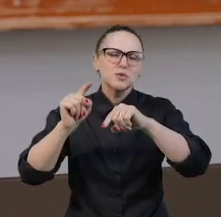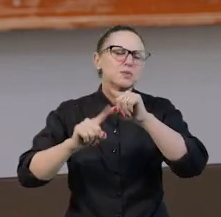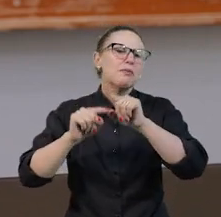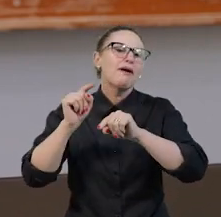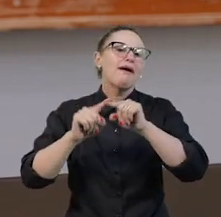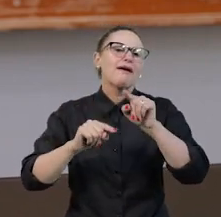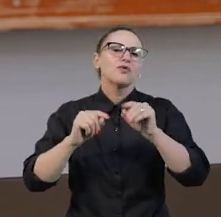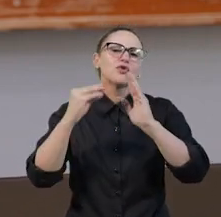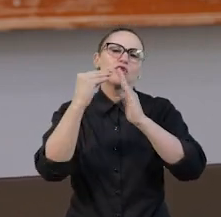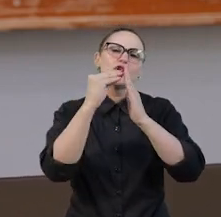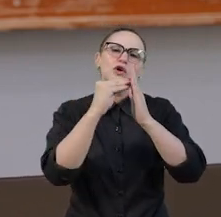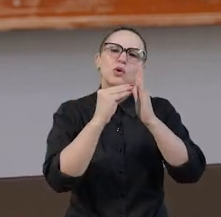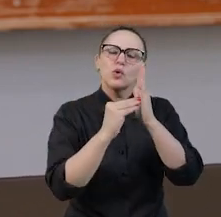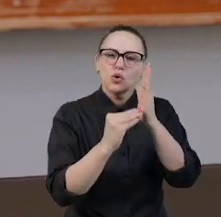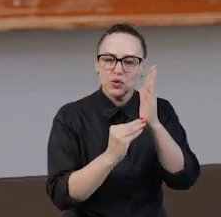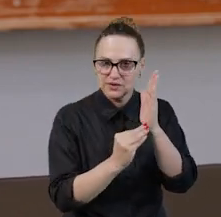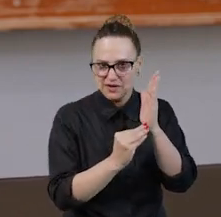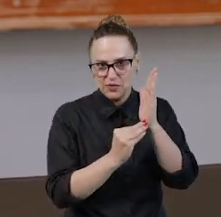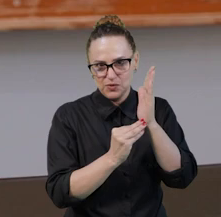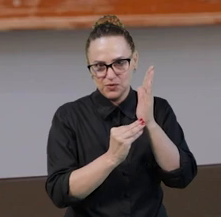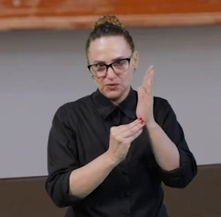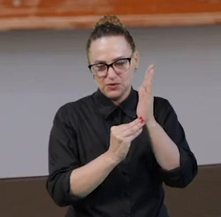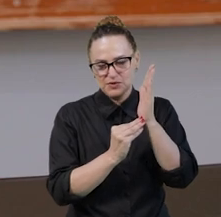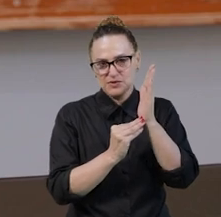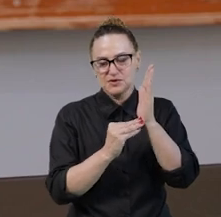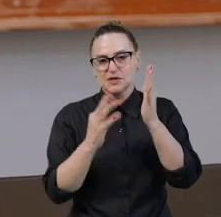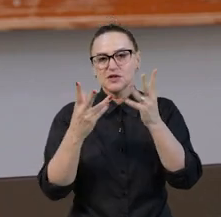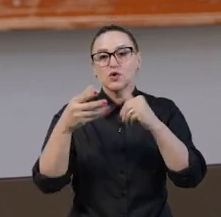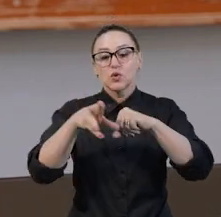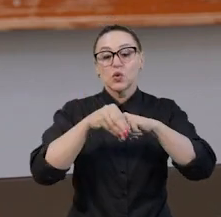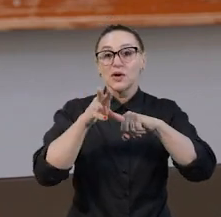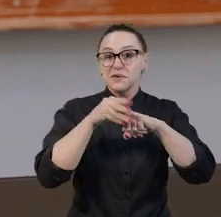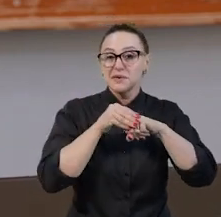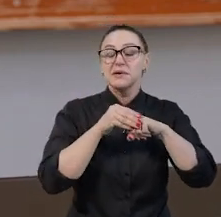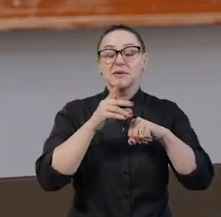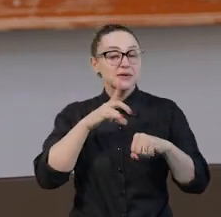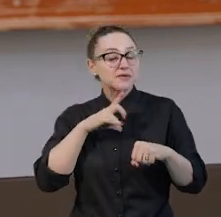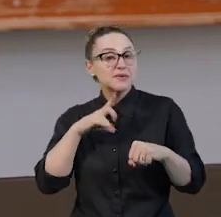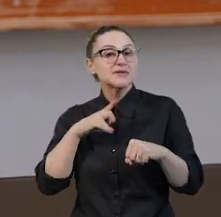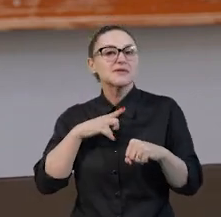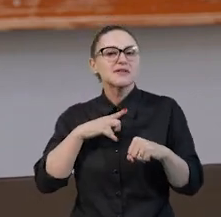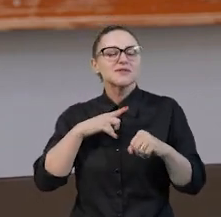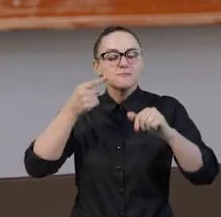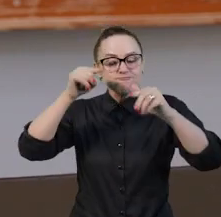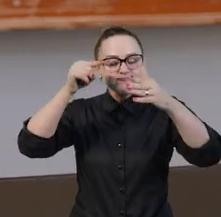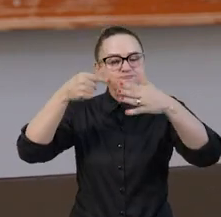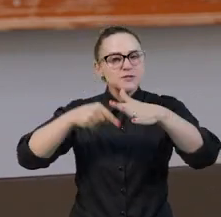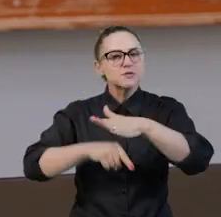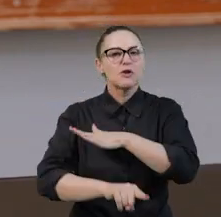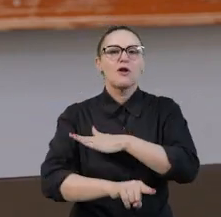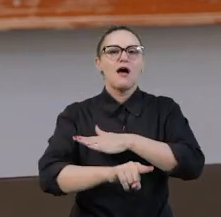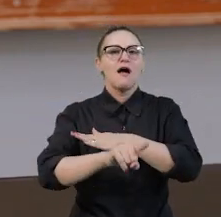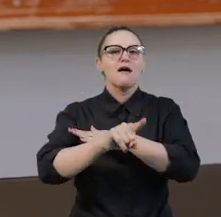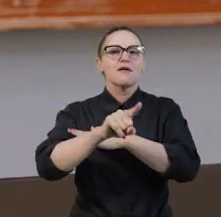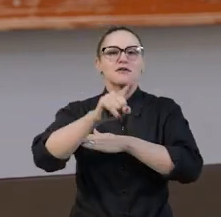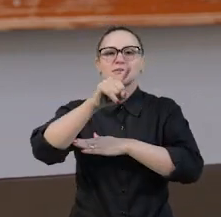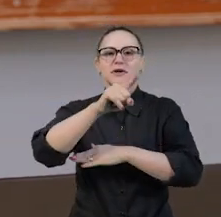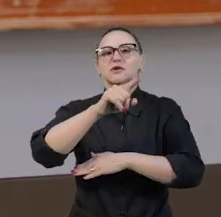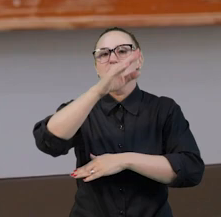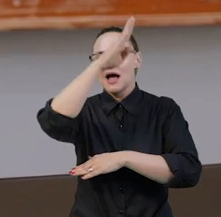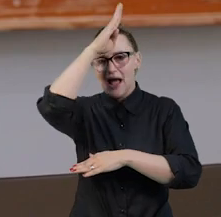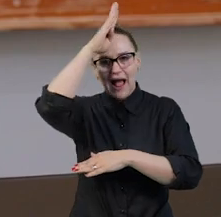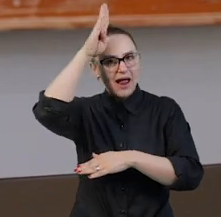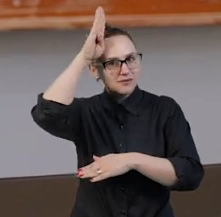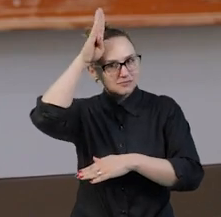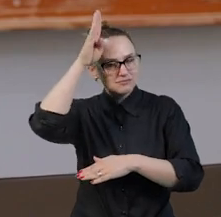os conteúdos, de todos os campos do conhecimento que devem ser explorados pelos acadêmicos e professores.